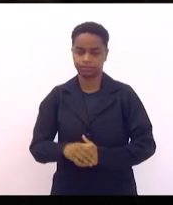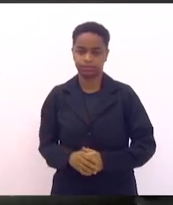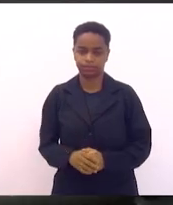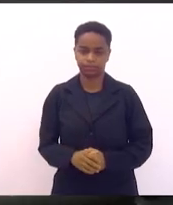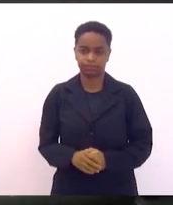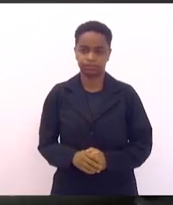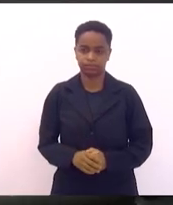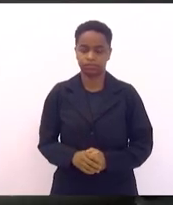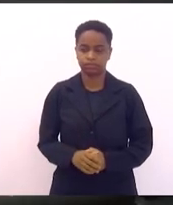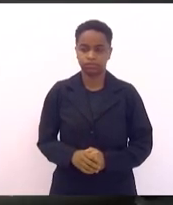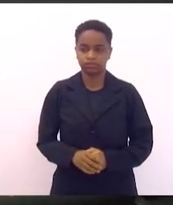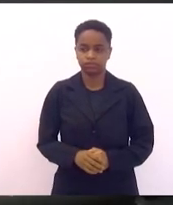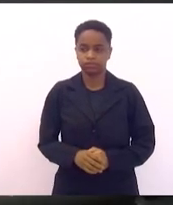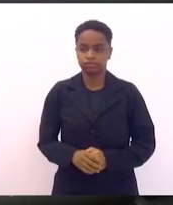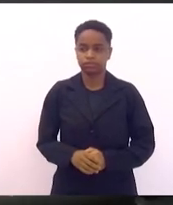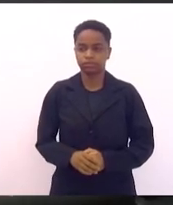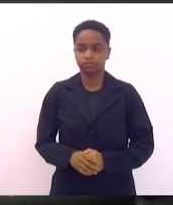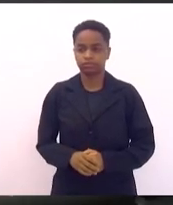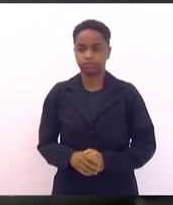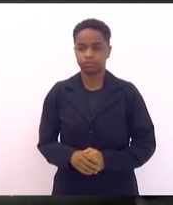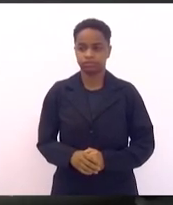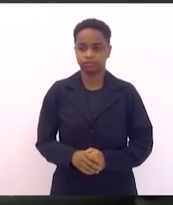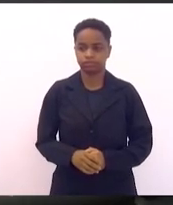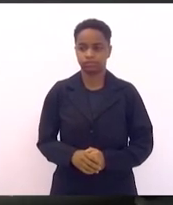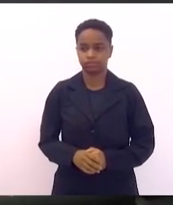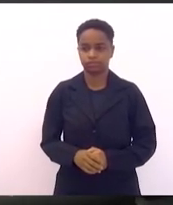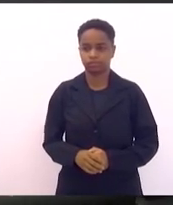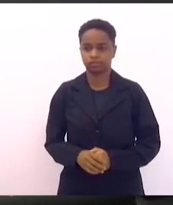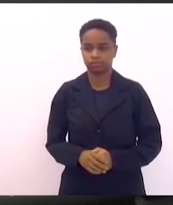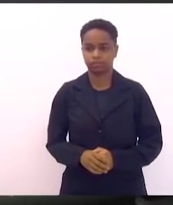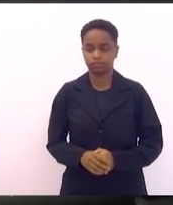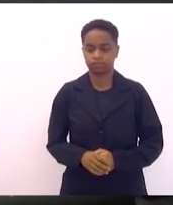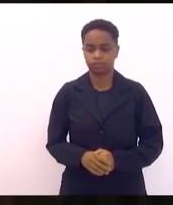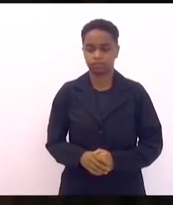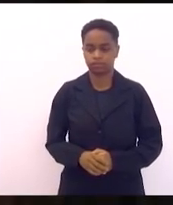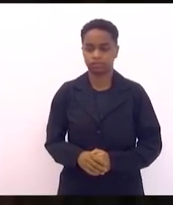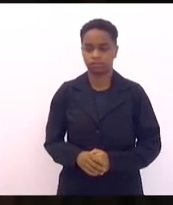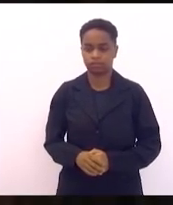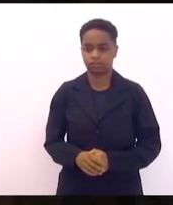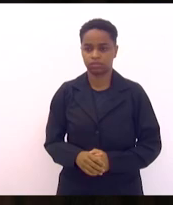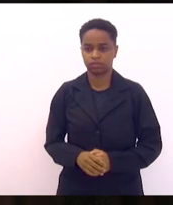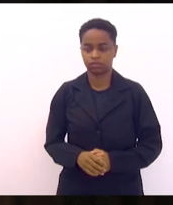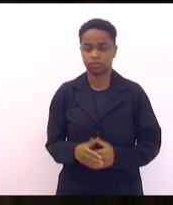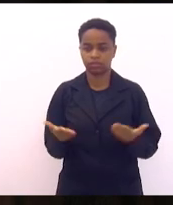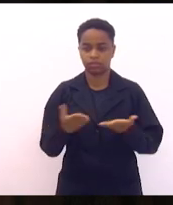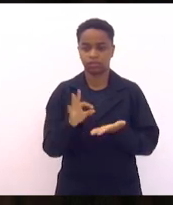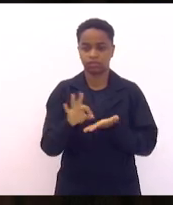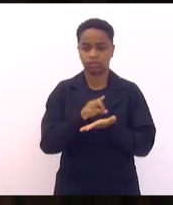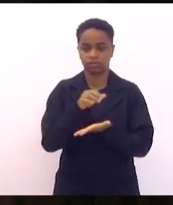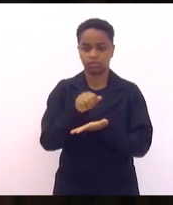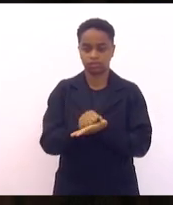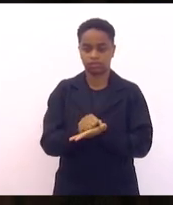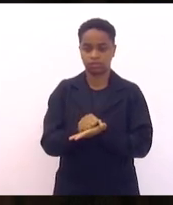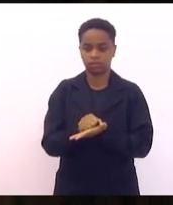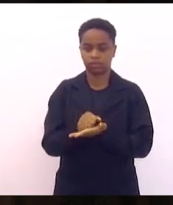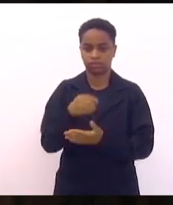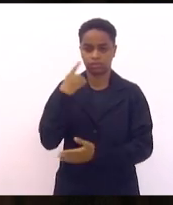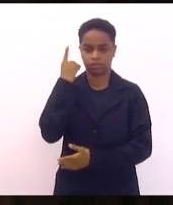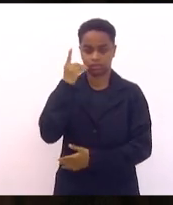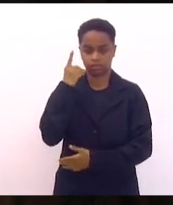É porque é central de abastecimento, não é? Central de abastecimento. Próximo orador inscrito é o nome